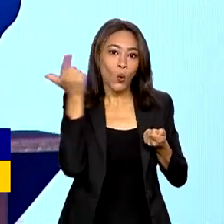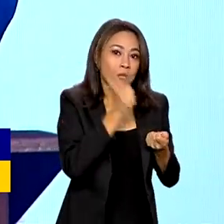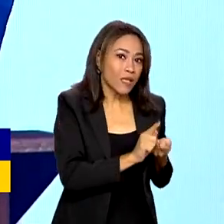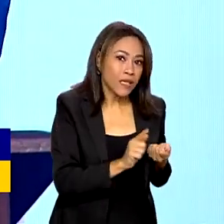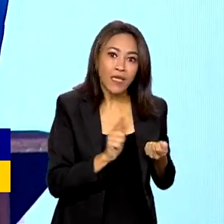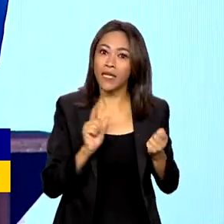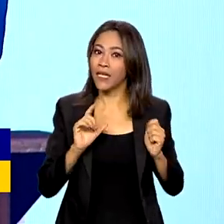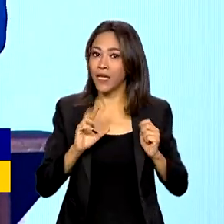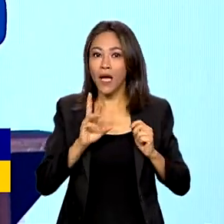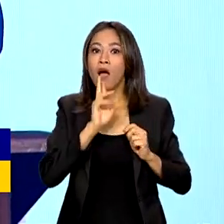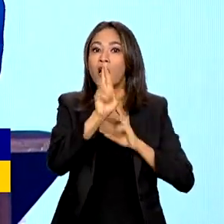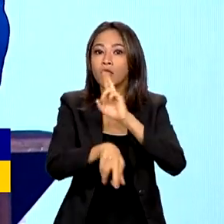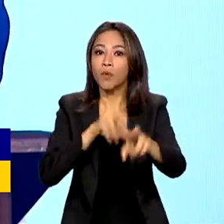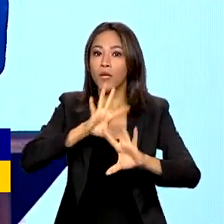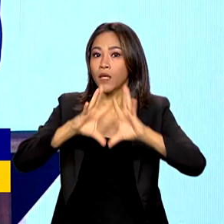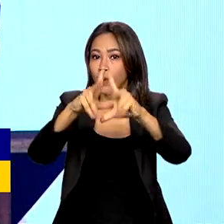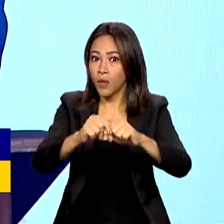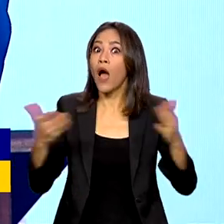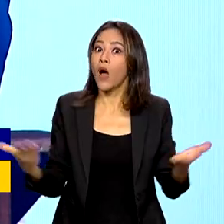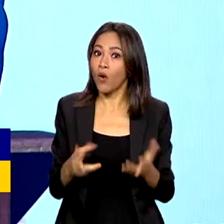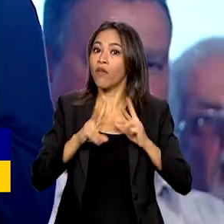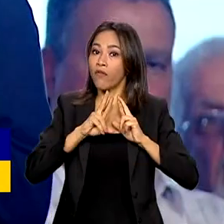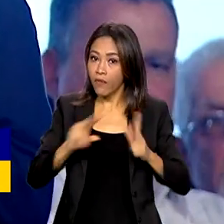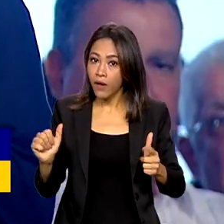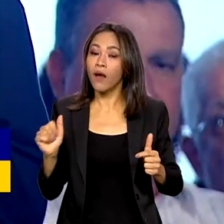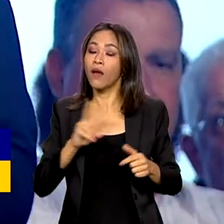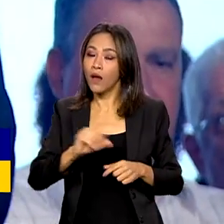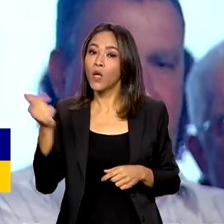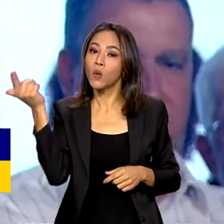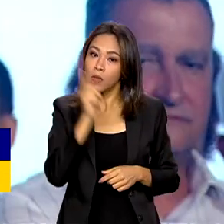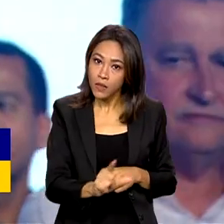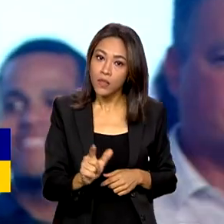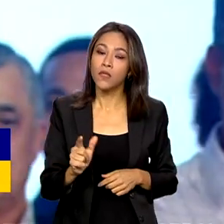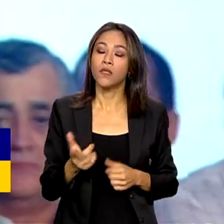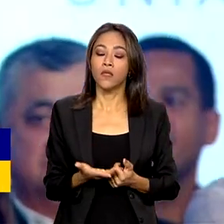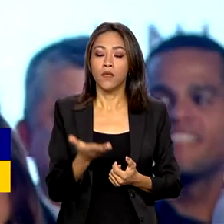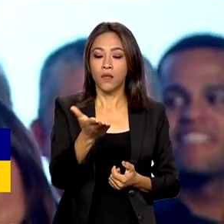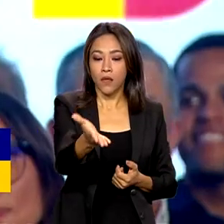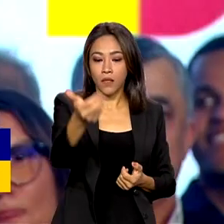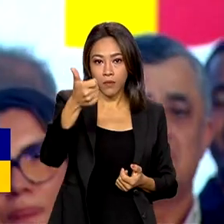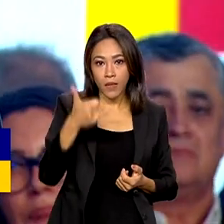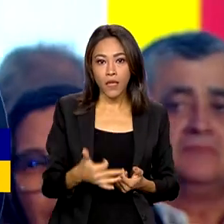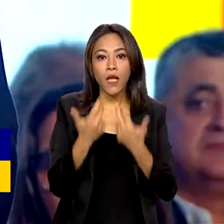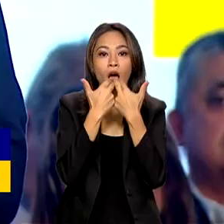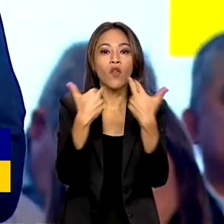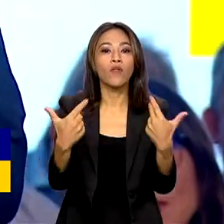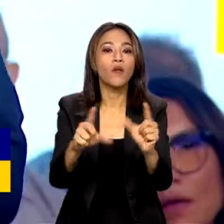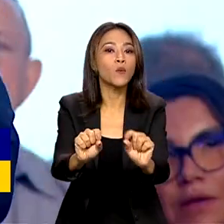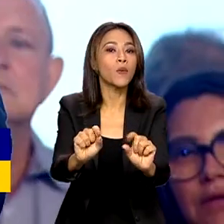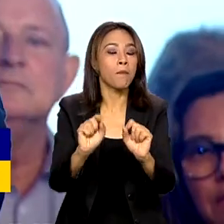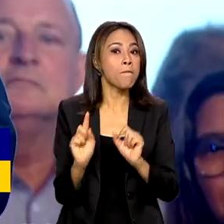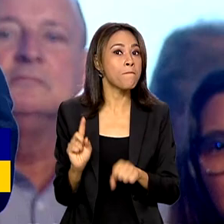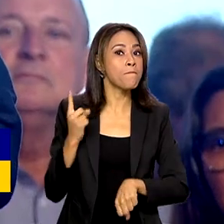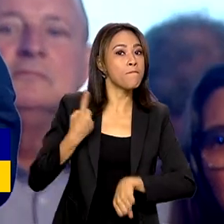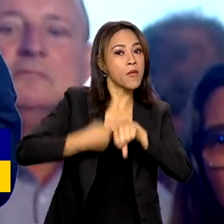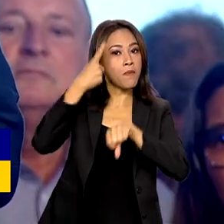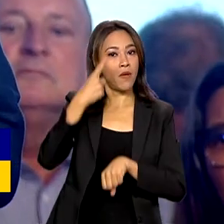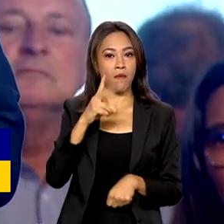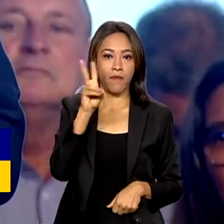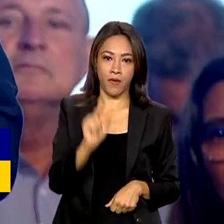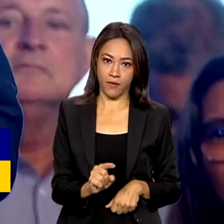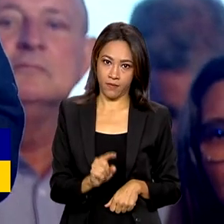cobrir as prioridades determinadas pelo povo. A novidade é que pela primeira vez